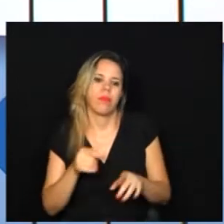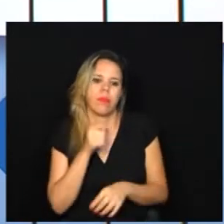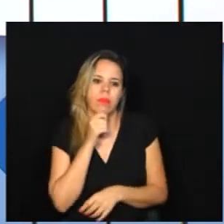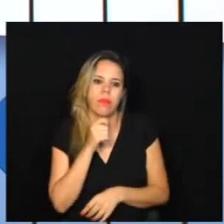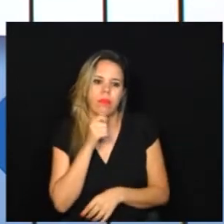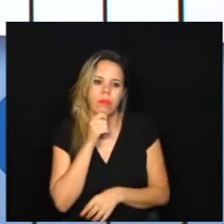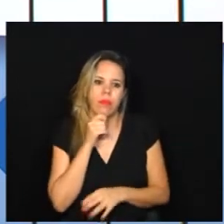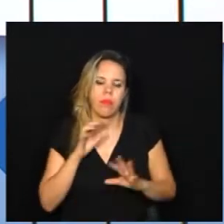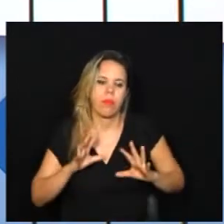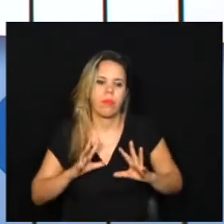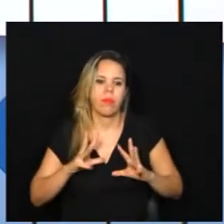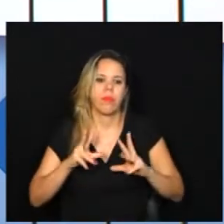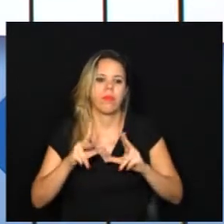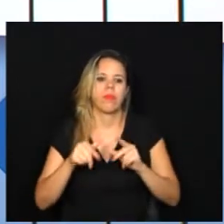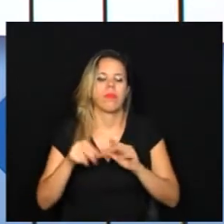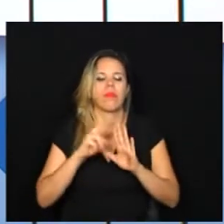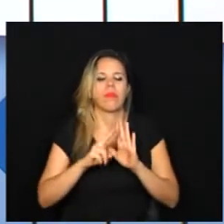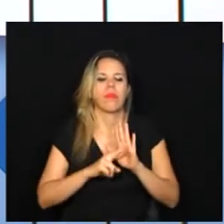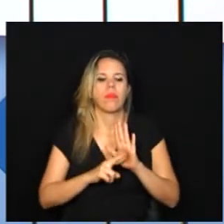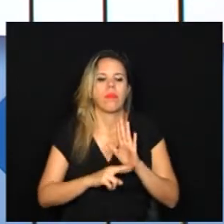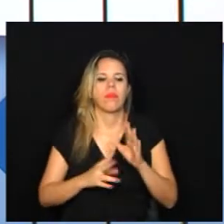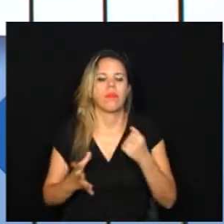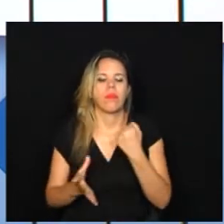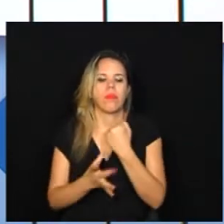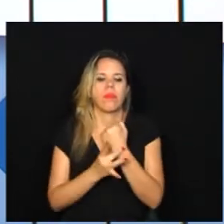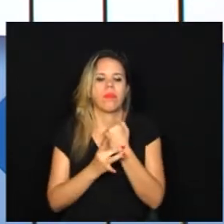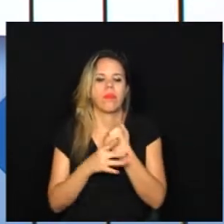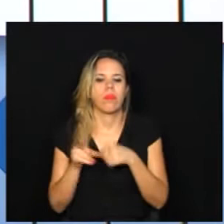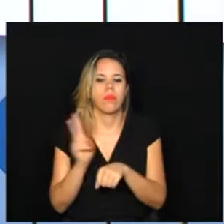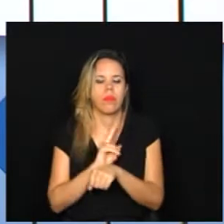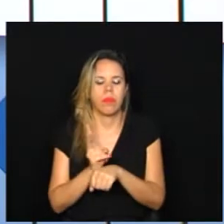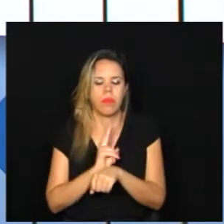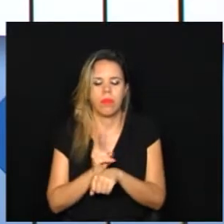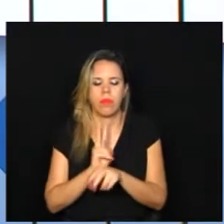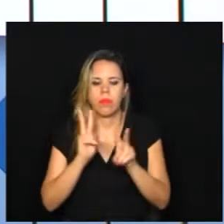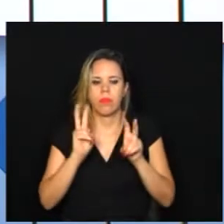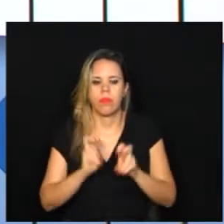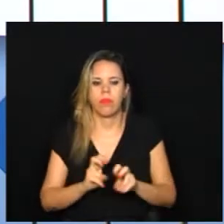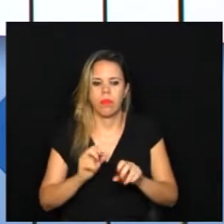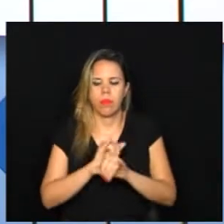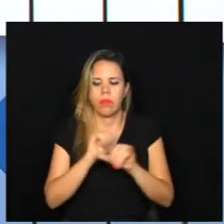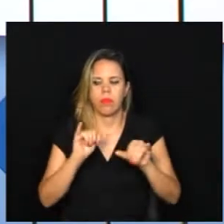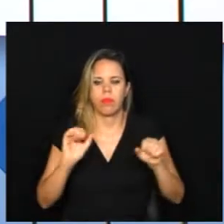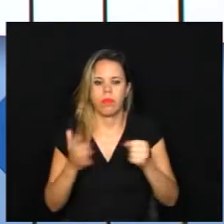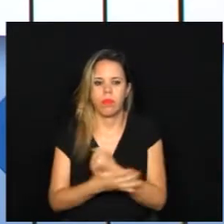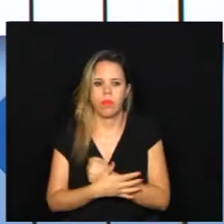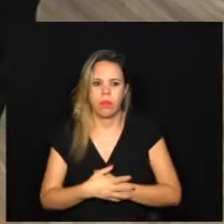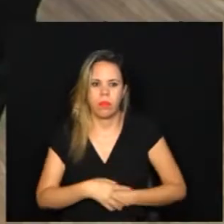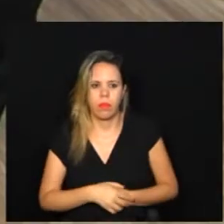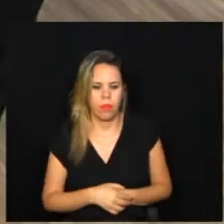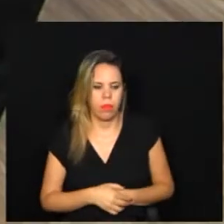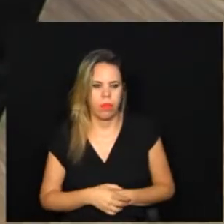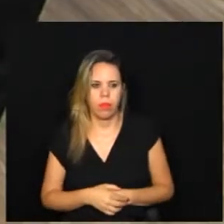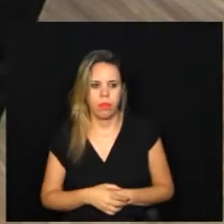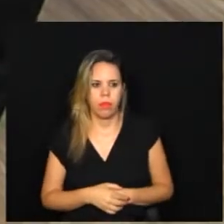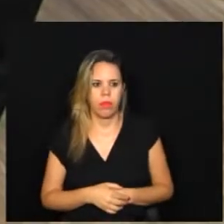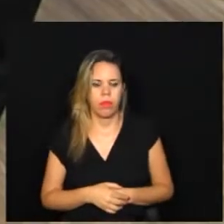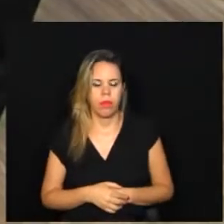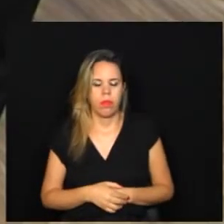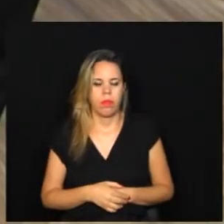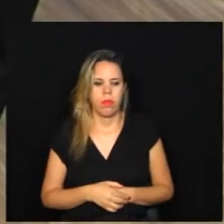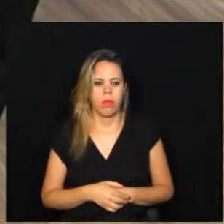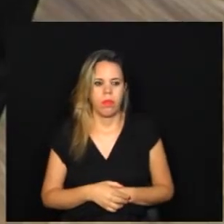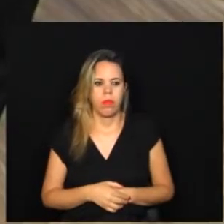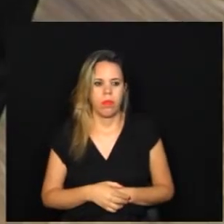com todos esses protocolos de segurança em relação à propagação do novo coronavírus. Então, a mudança